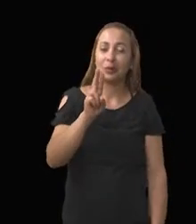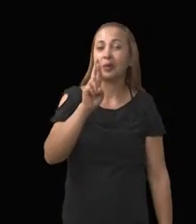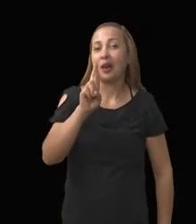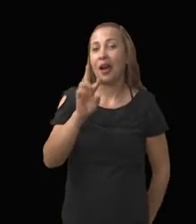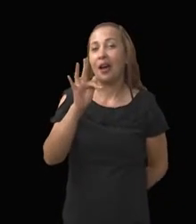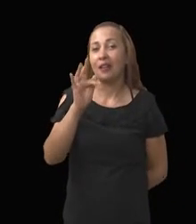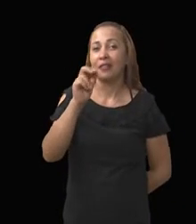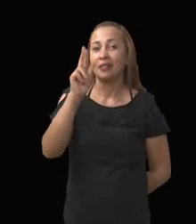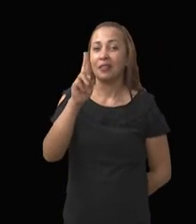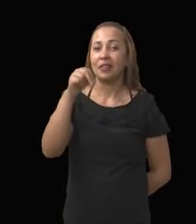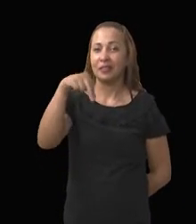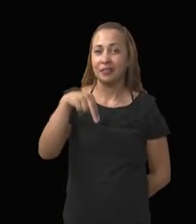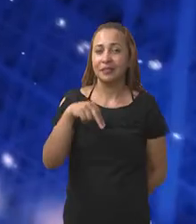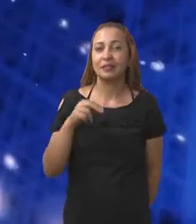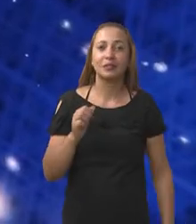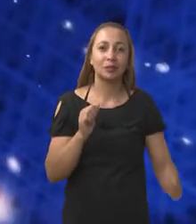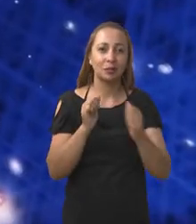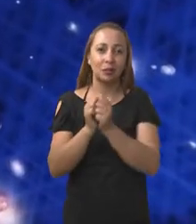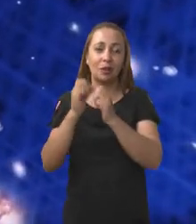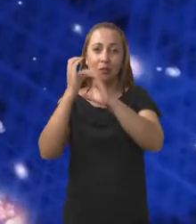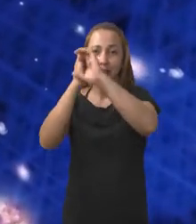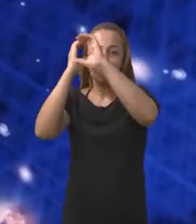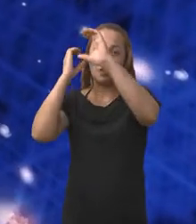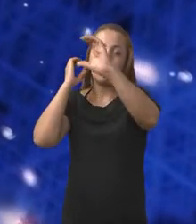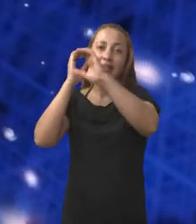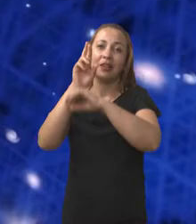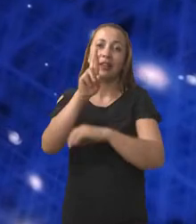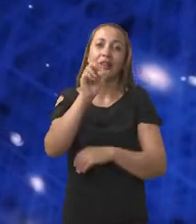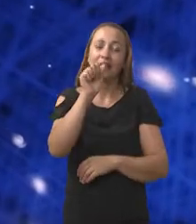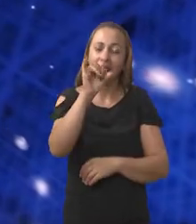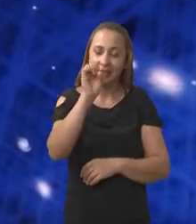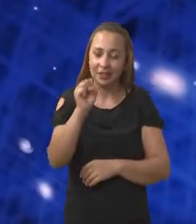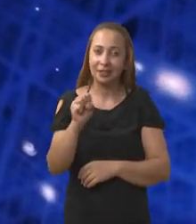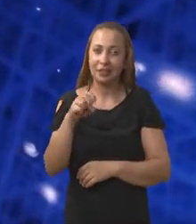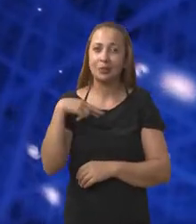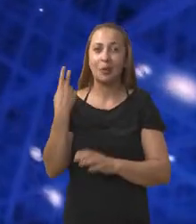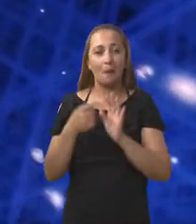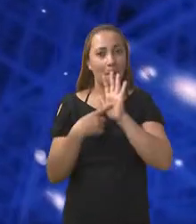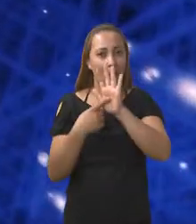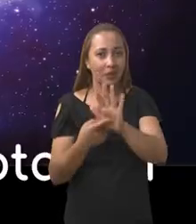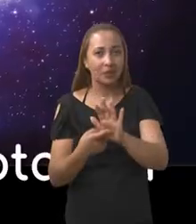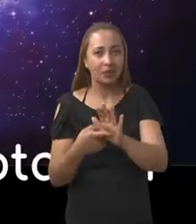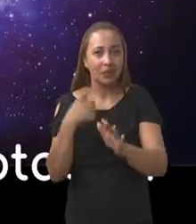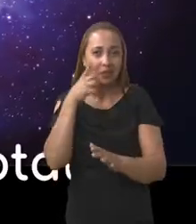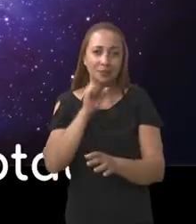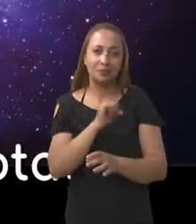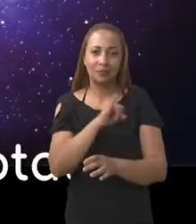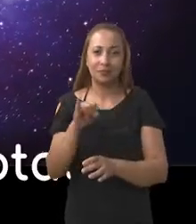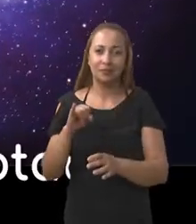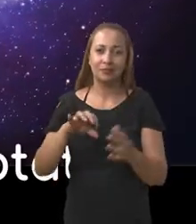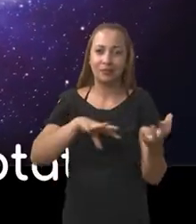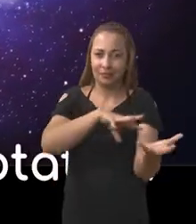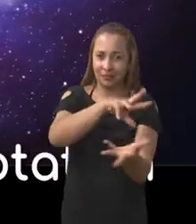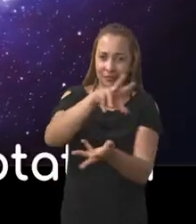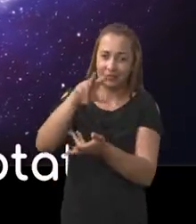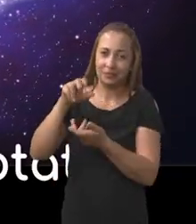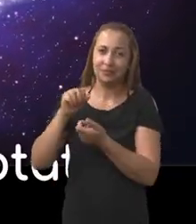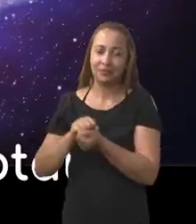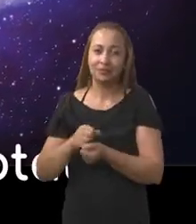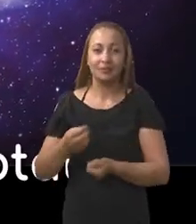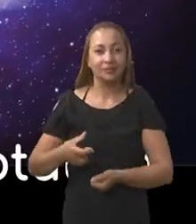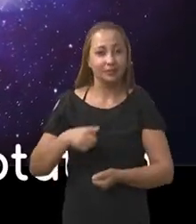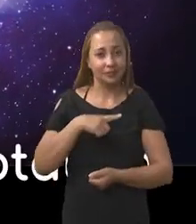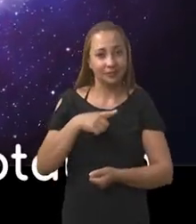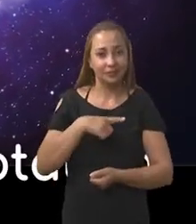Com esse instrumento, chamado Hires espectrômetro, nós vamos conseguir mostrar se esses planetas,